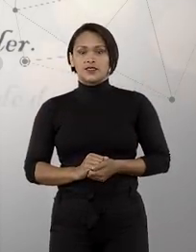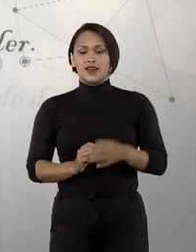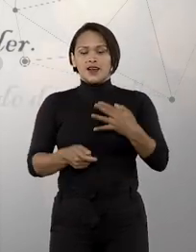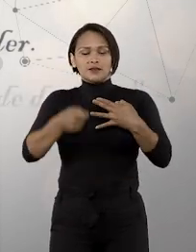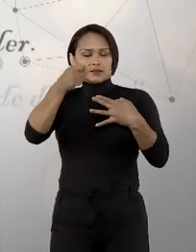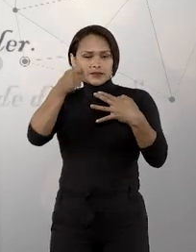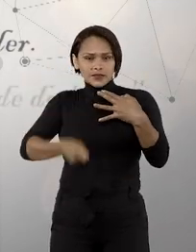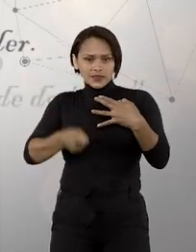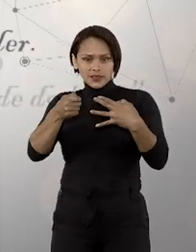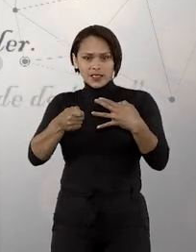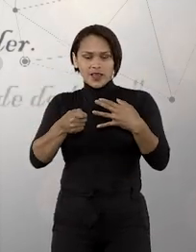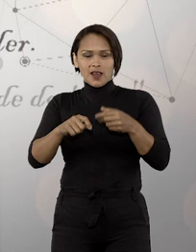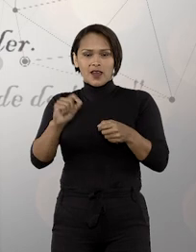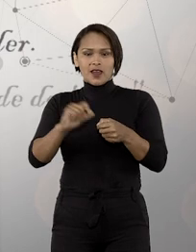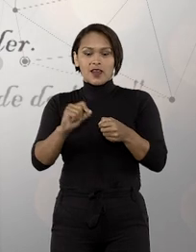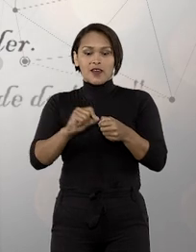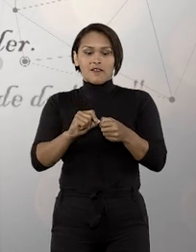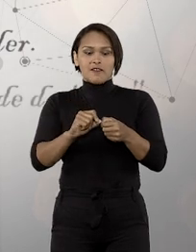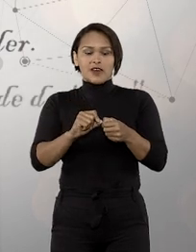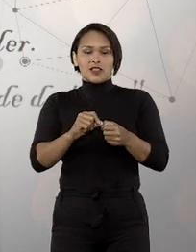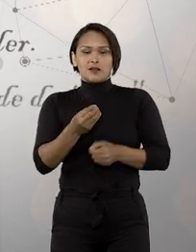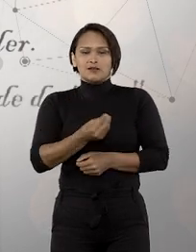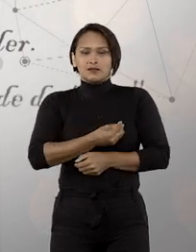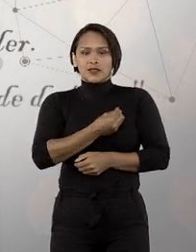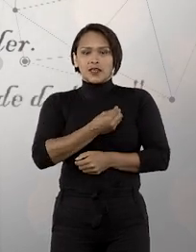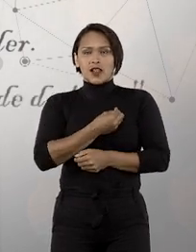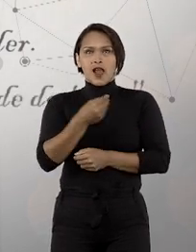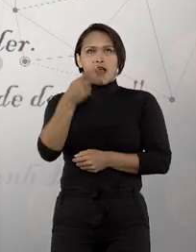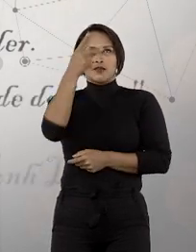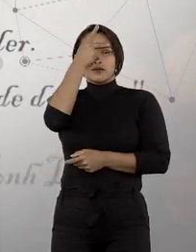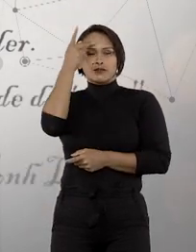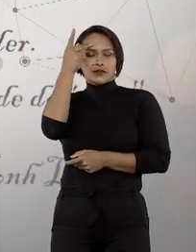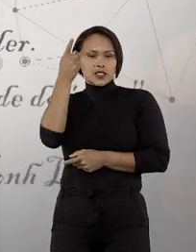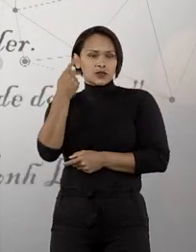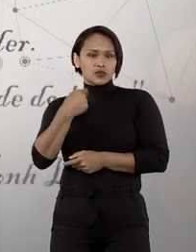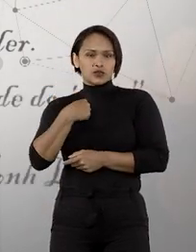A sentença é feita pela virtude do juiz.